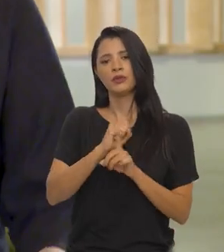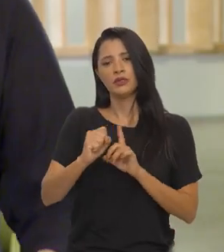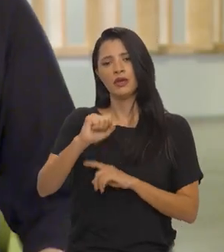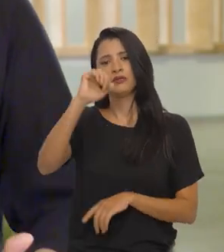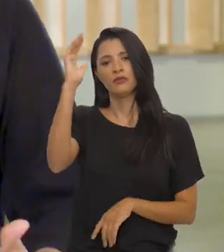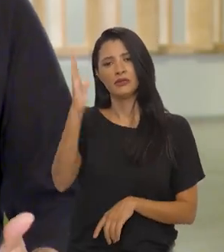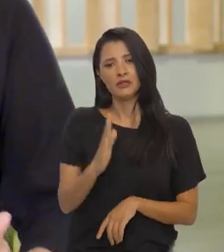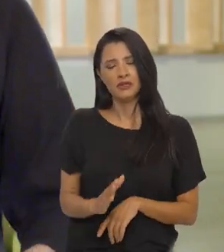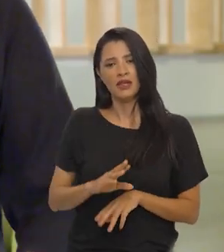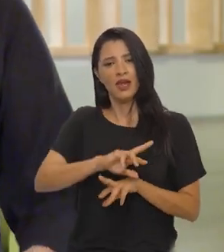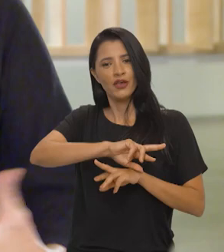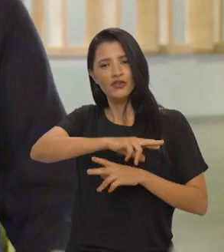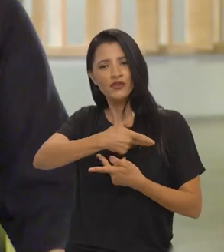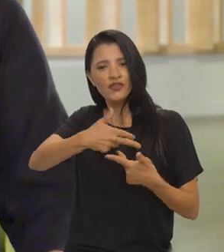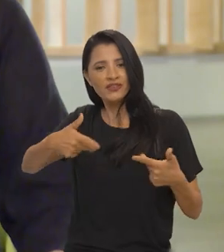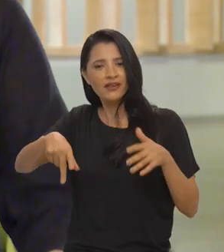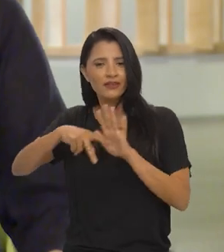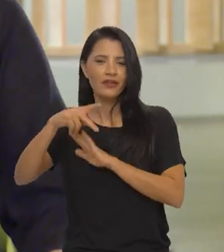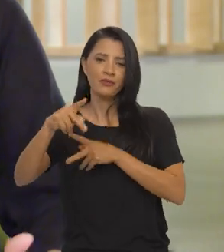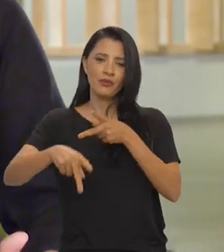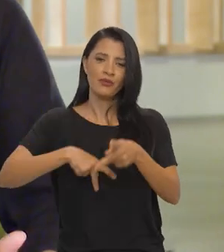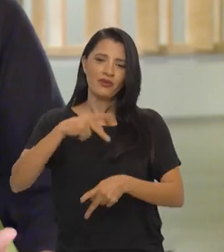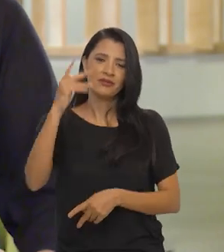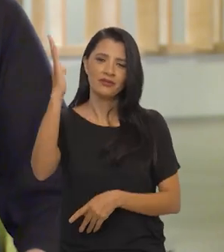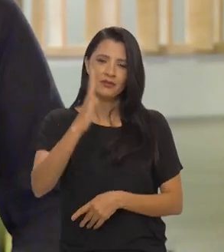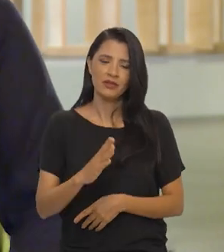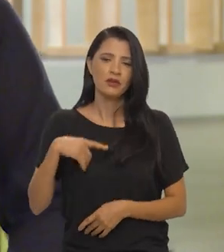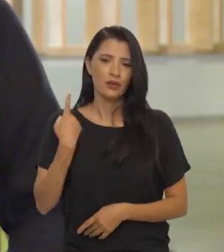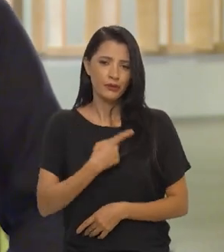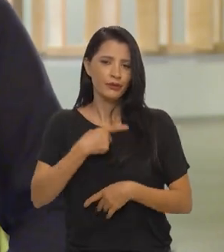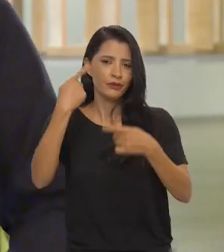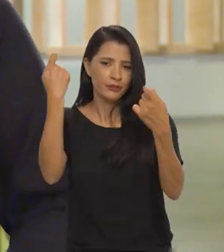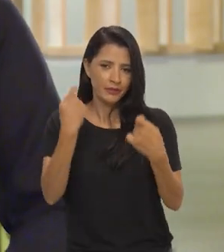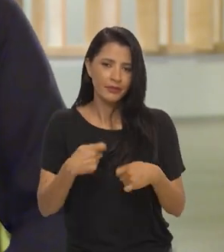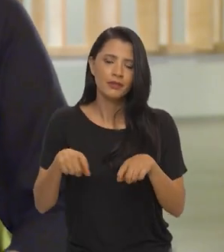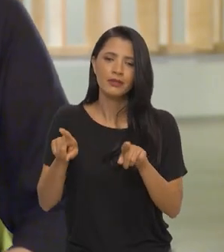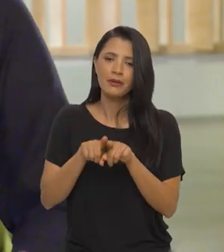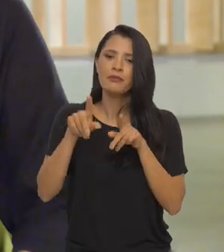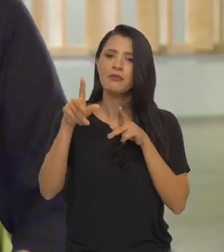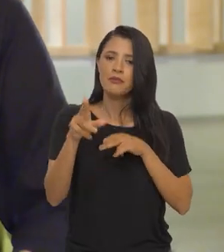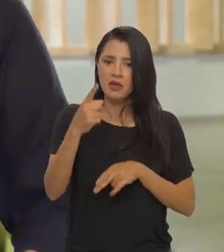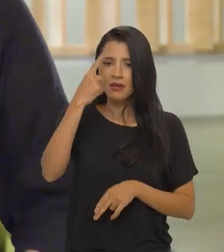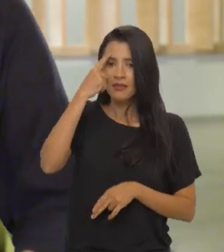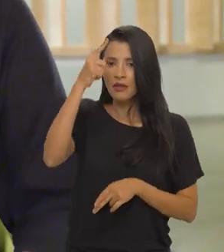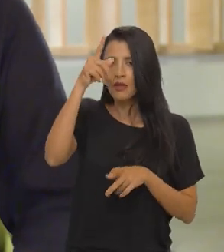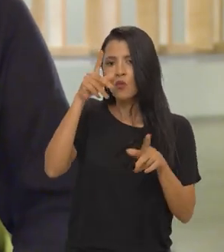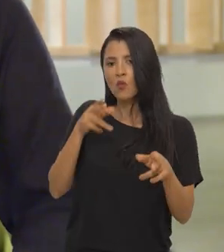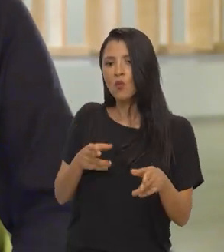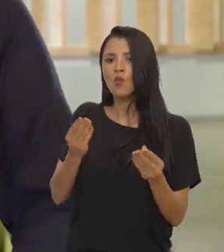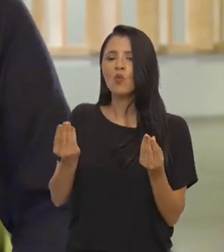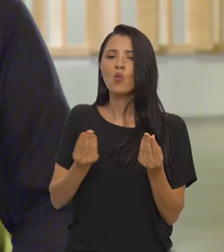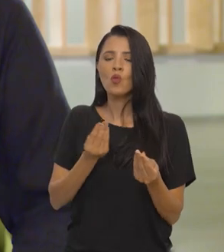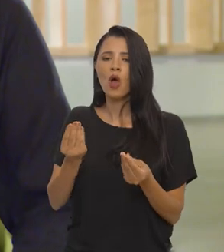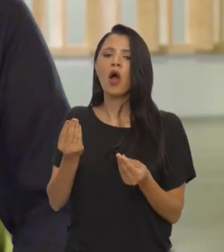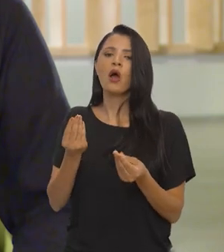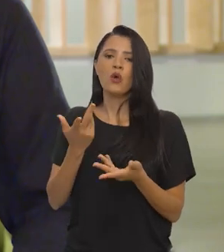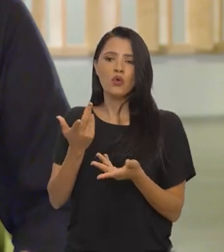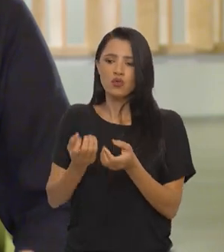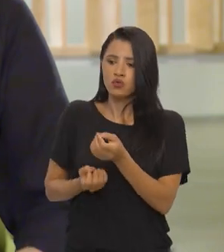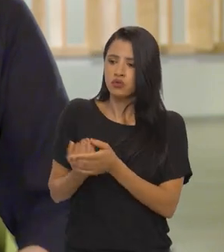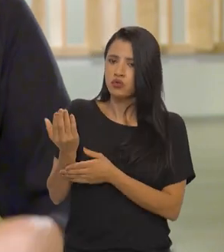conjunto da sociedade brasileira, a diversidade da população brasileira, e nós precisamos levar a ideia de